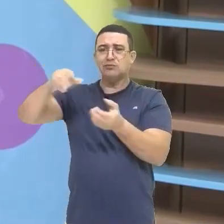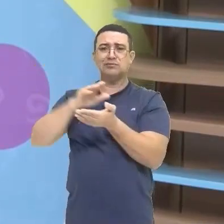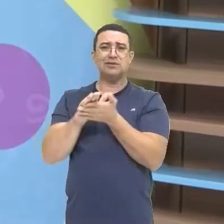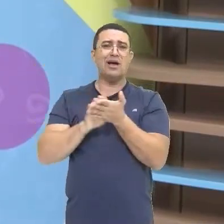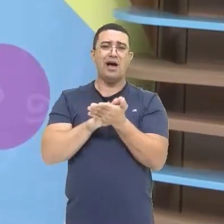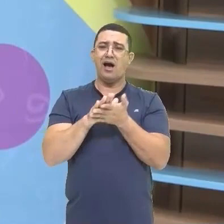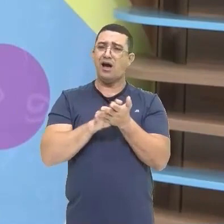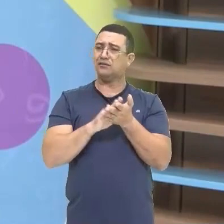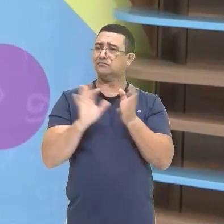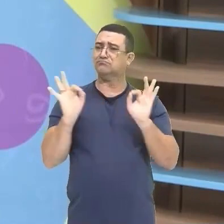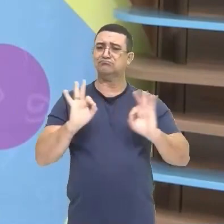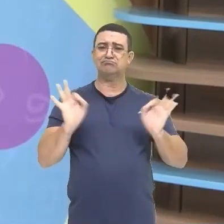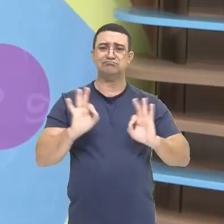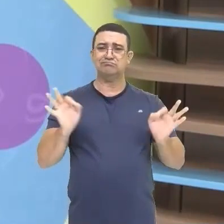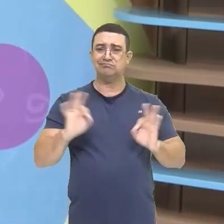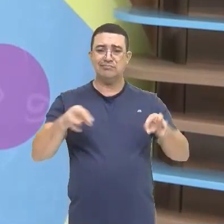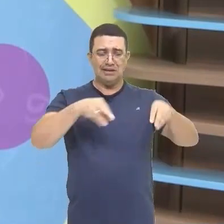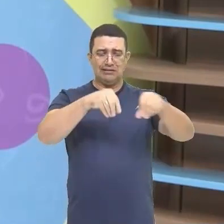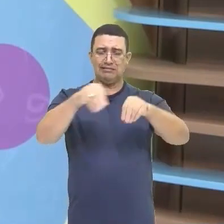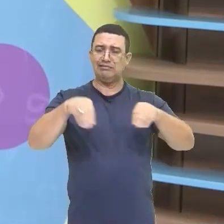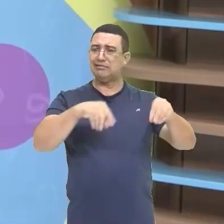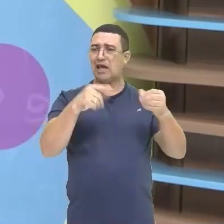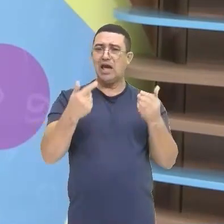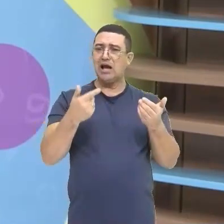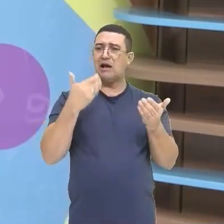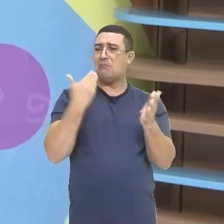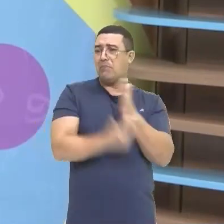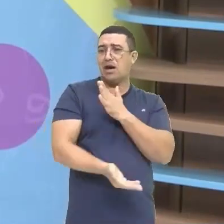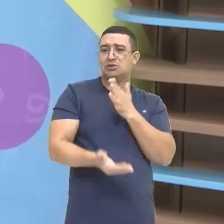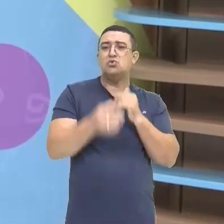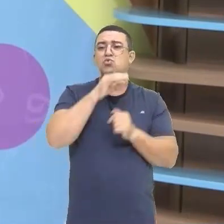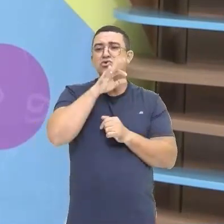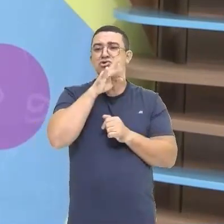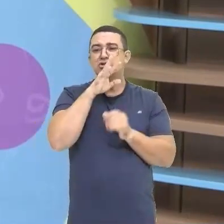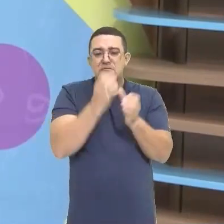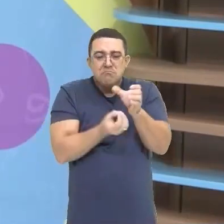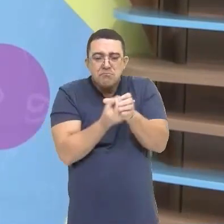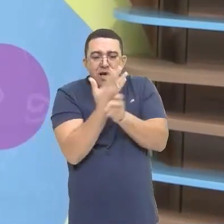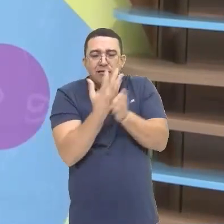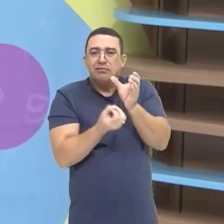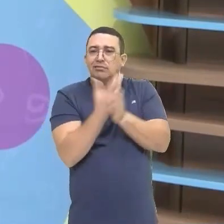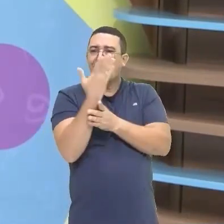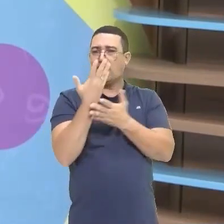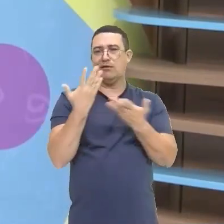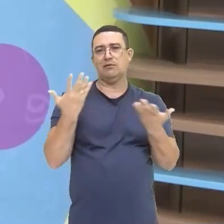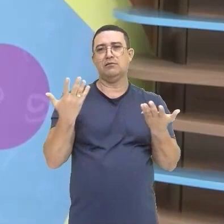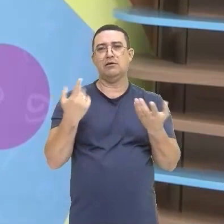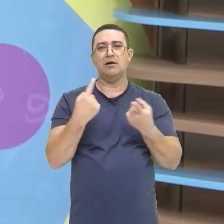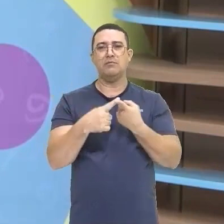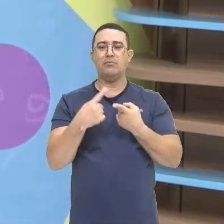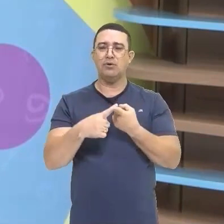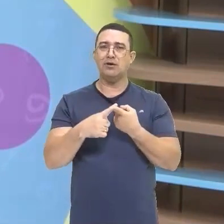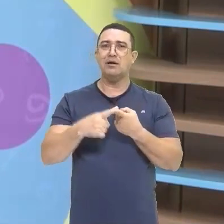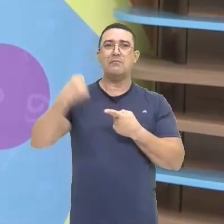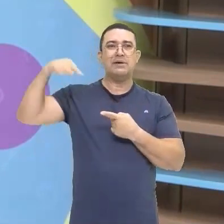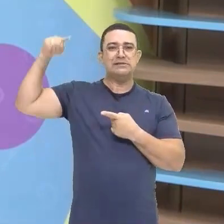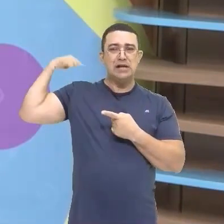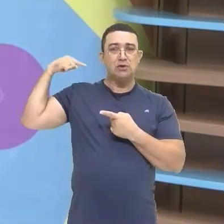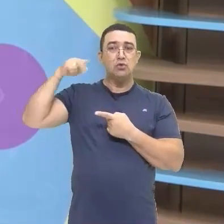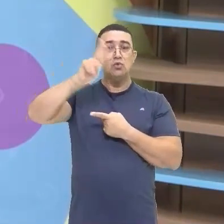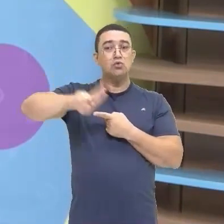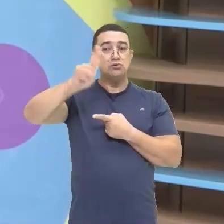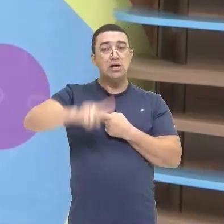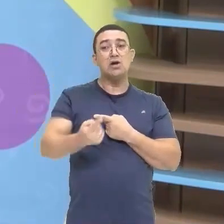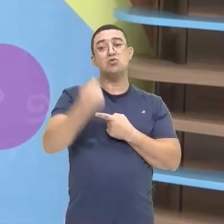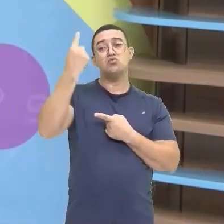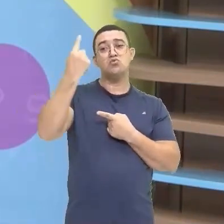Não foram utilizados As terras Que perderam ali A fertilidade Na exploração De